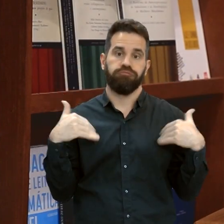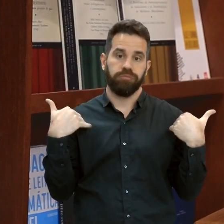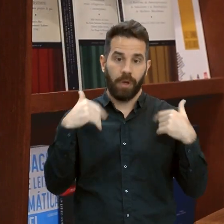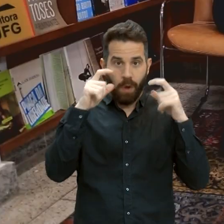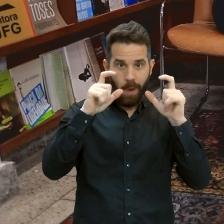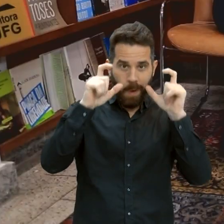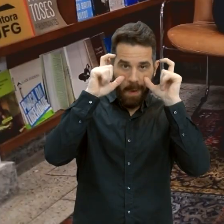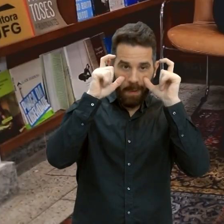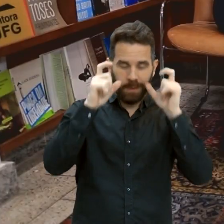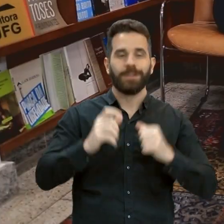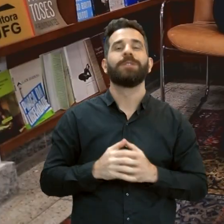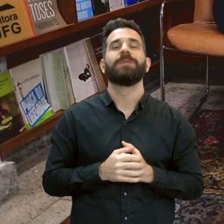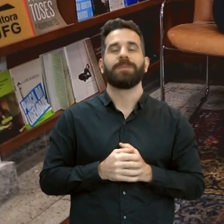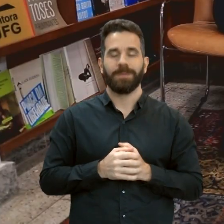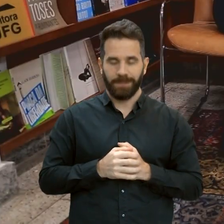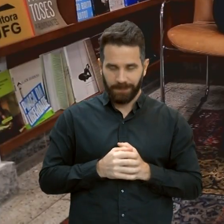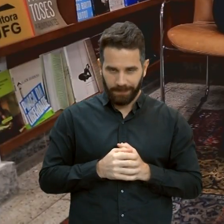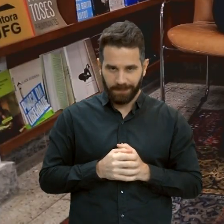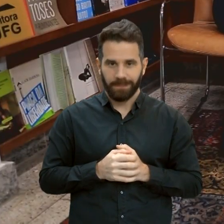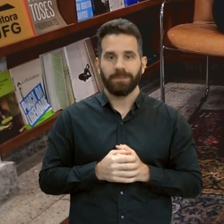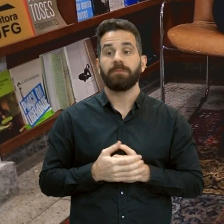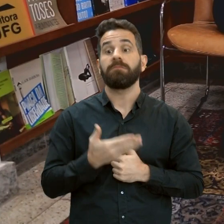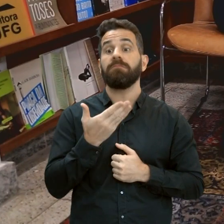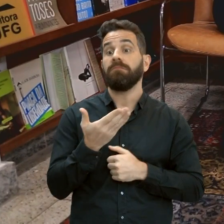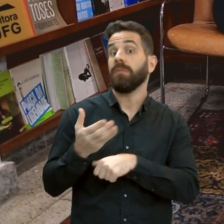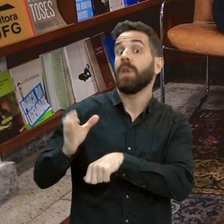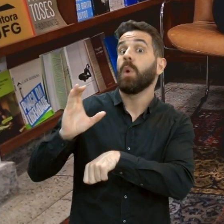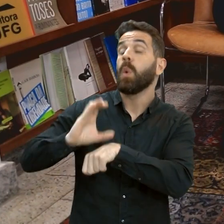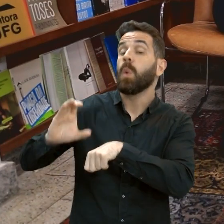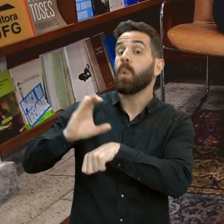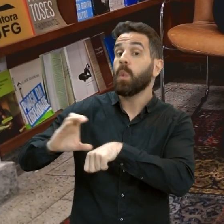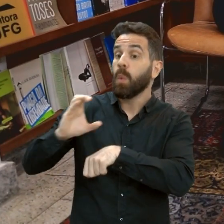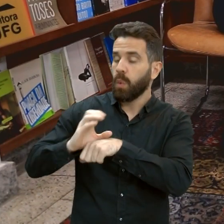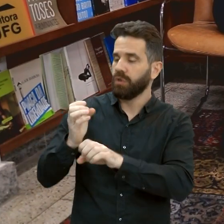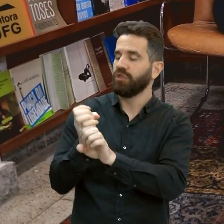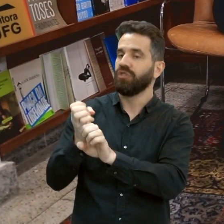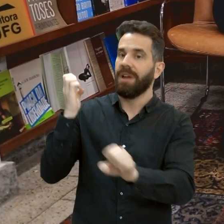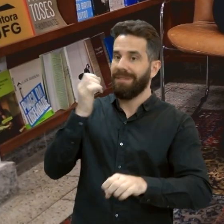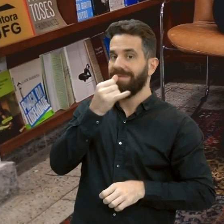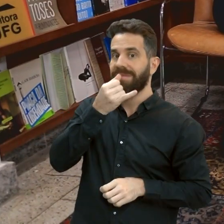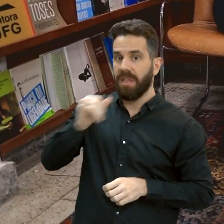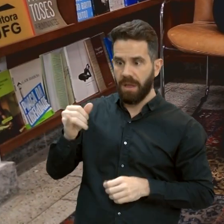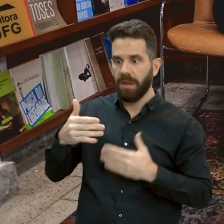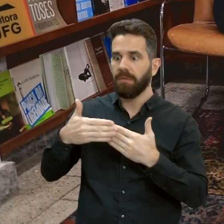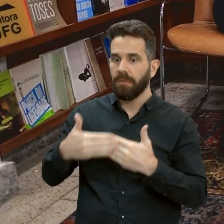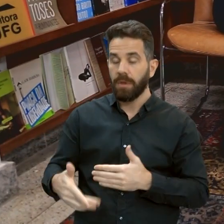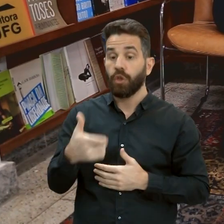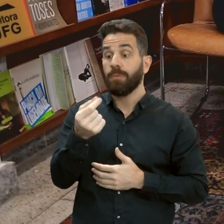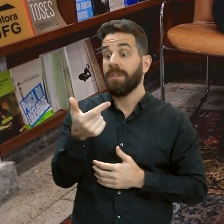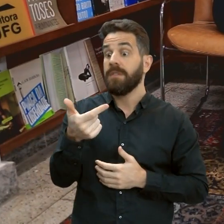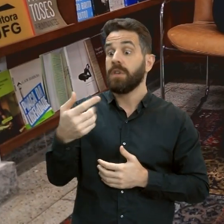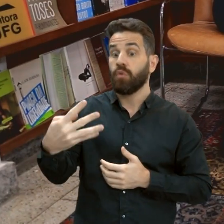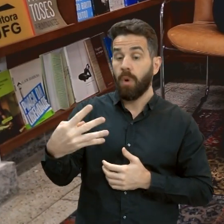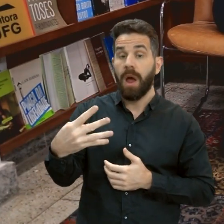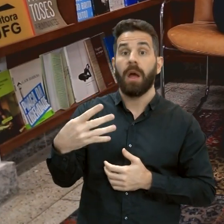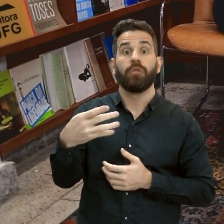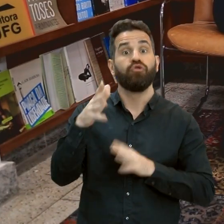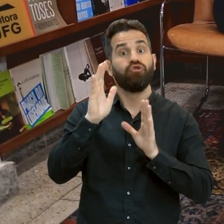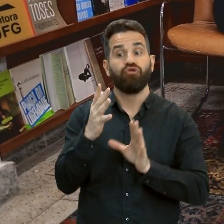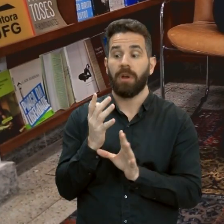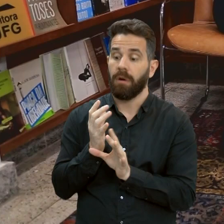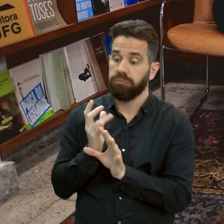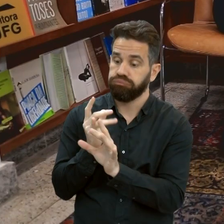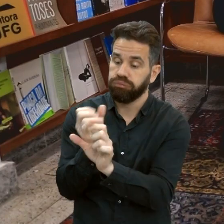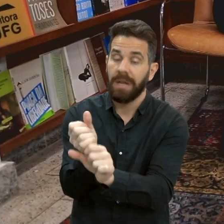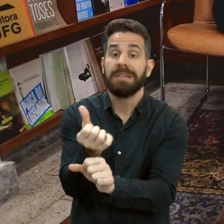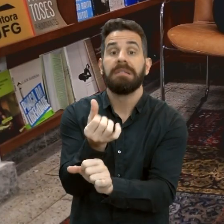O curso de Engenharia Elétrica da UFG vai completar 60 anos em 2024 e o livro que nós vamos falar